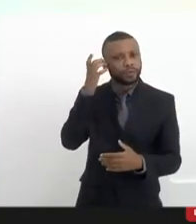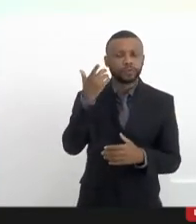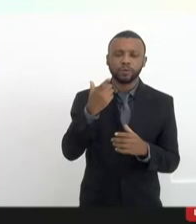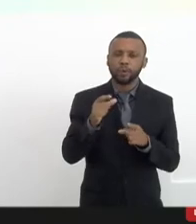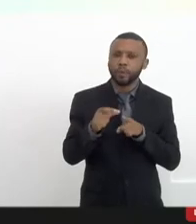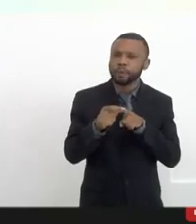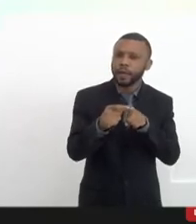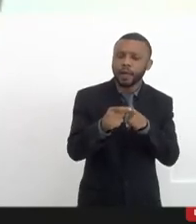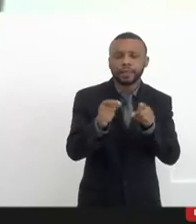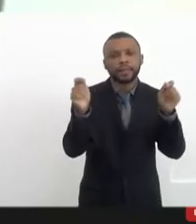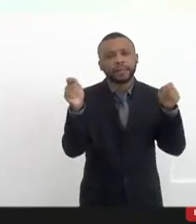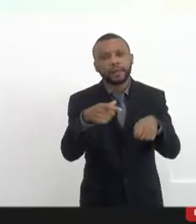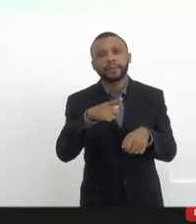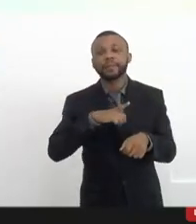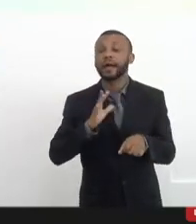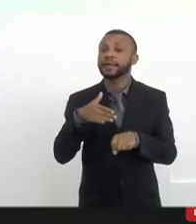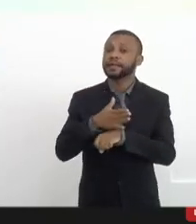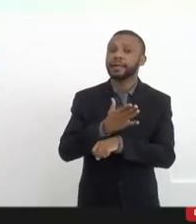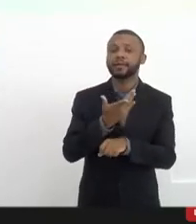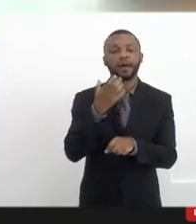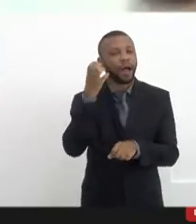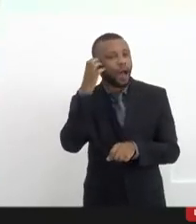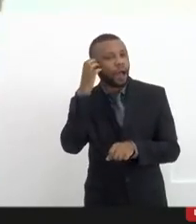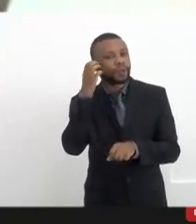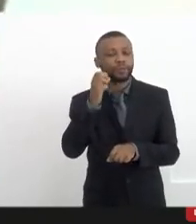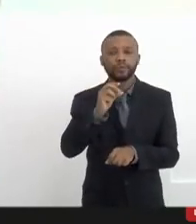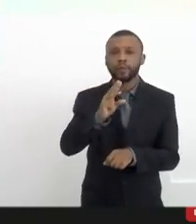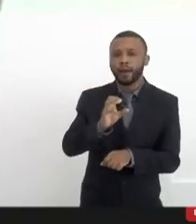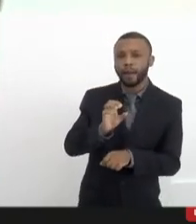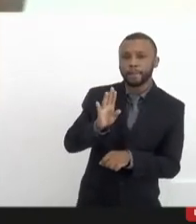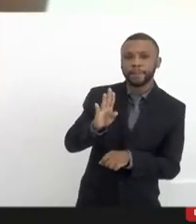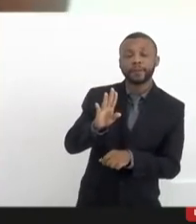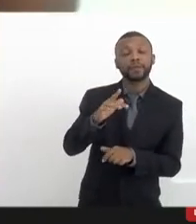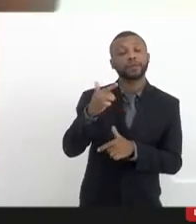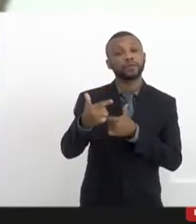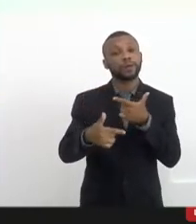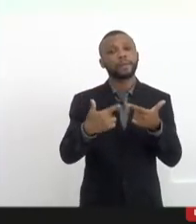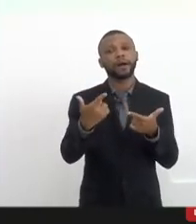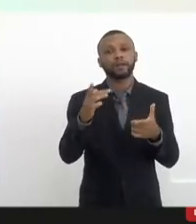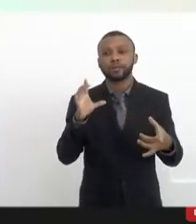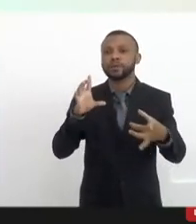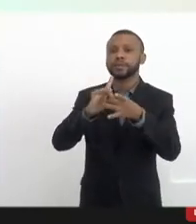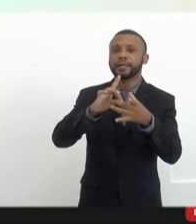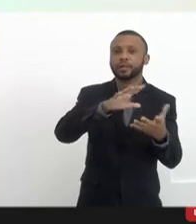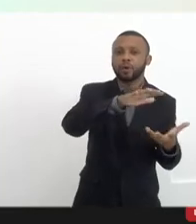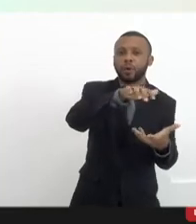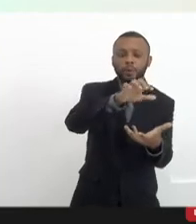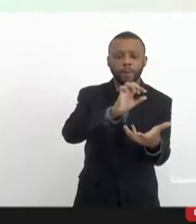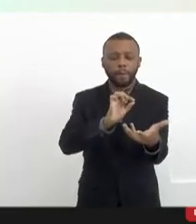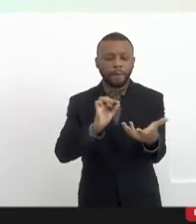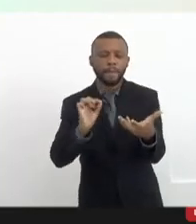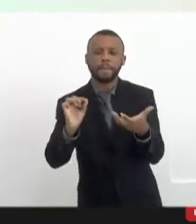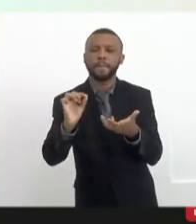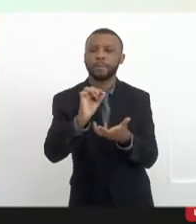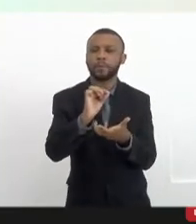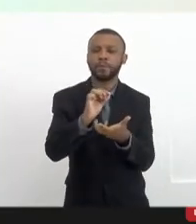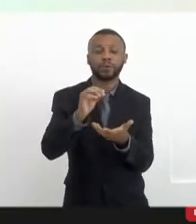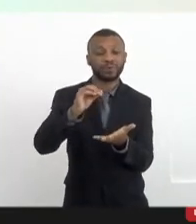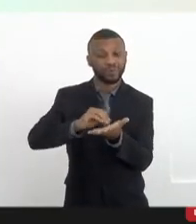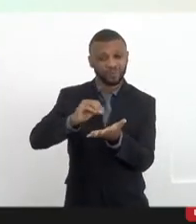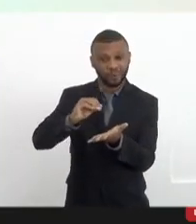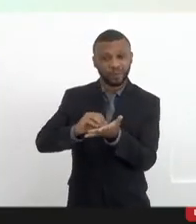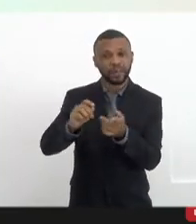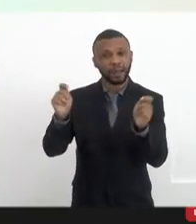acesso a rádio web e, portanto, ser ouvida no mundo inteiro. O que nos falta é capacidade de articulação e de união,